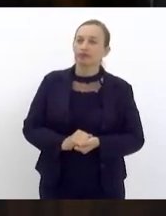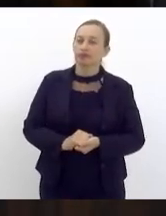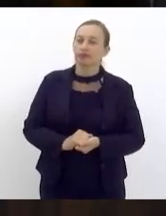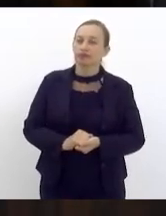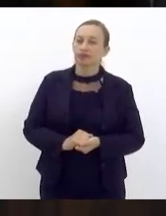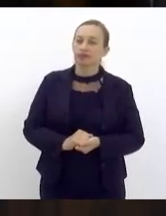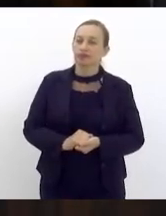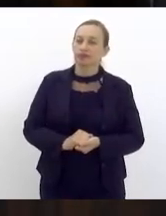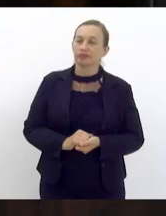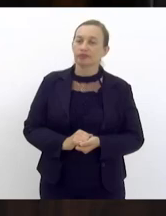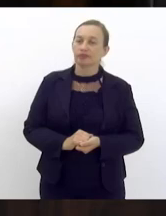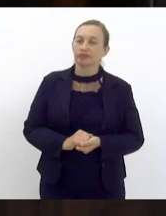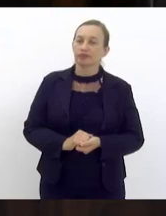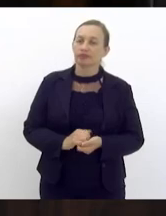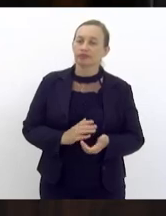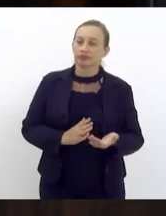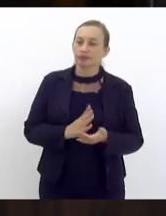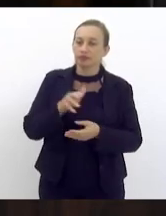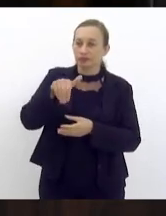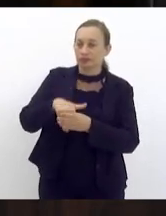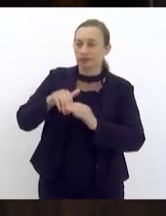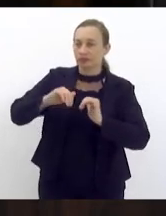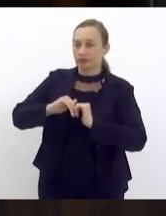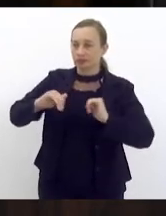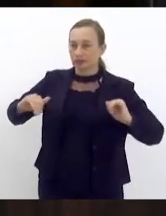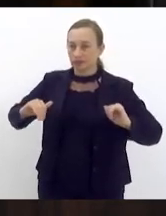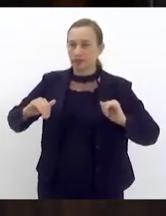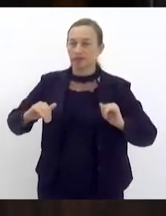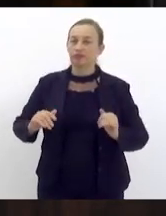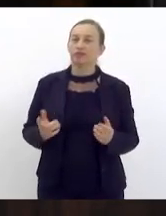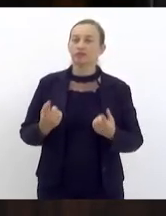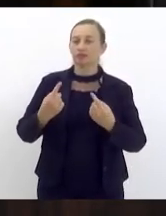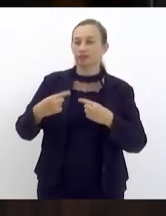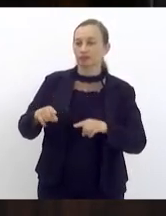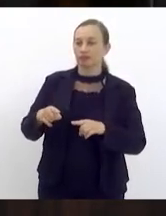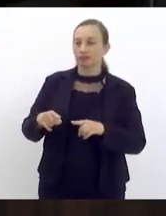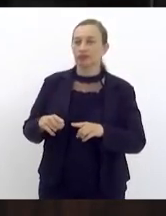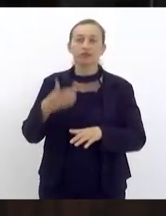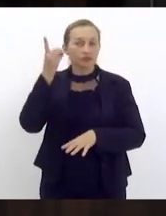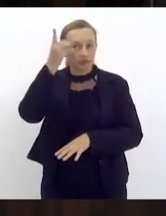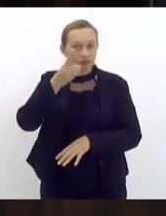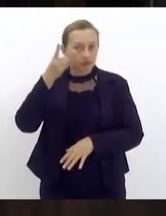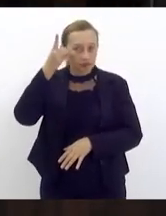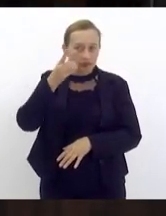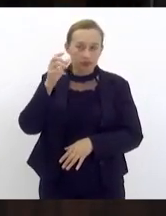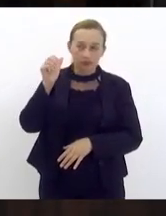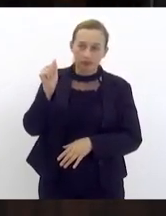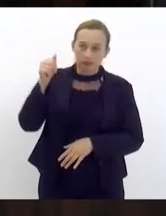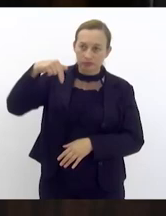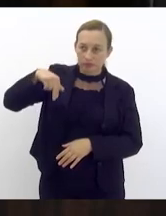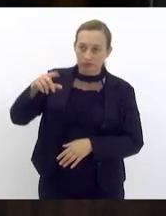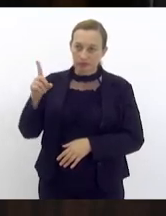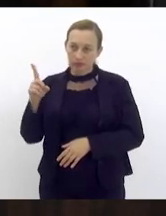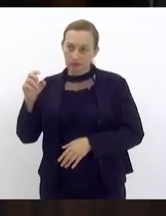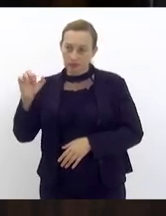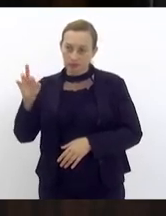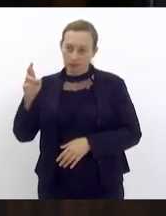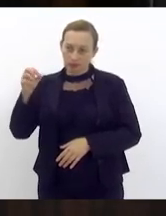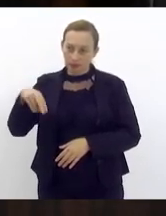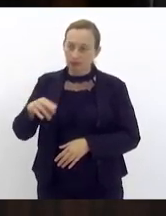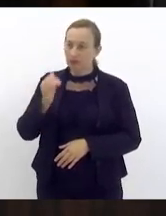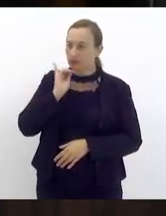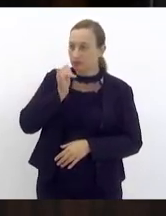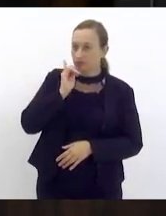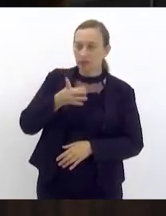favorável com voto em separado contrário do deputado Anderson Moraes relatores